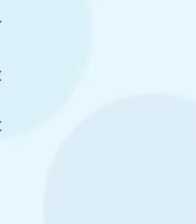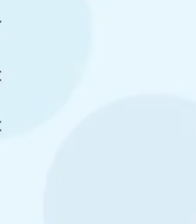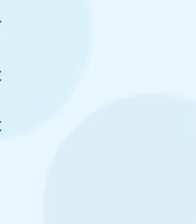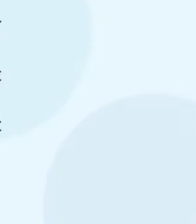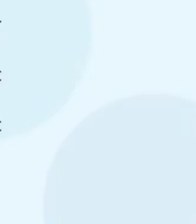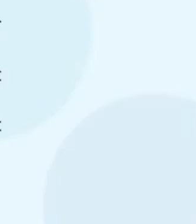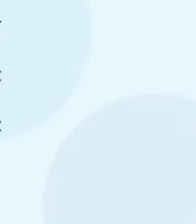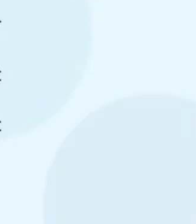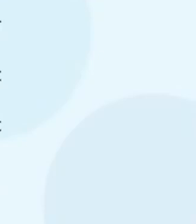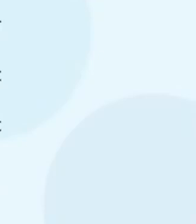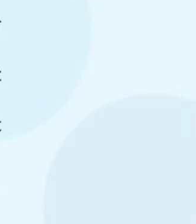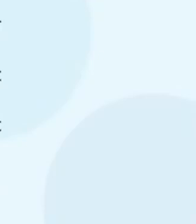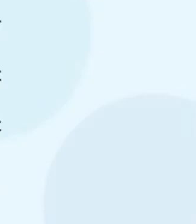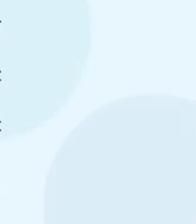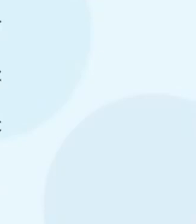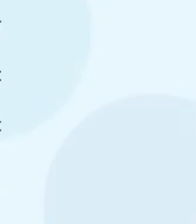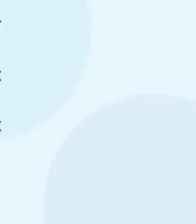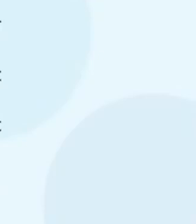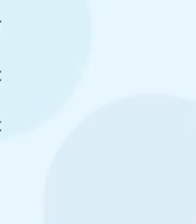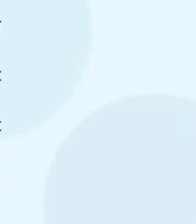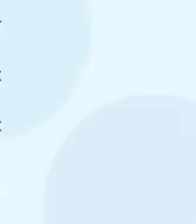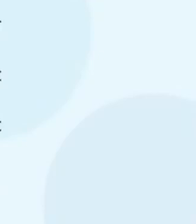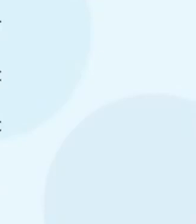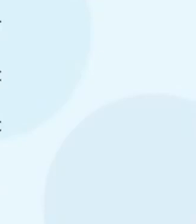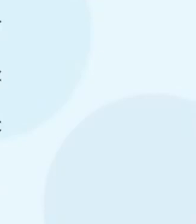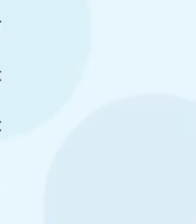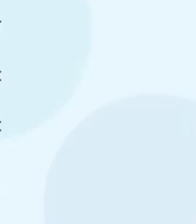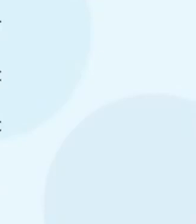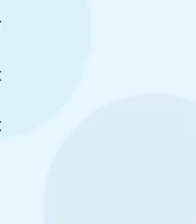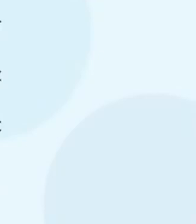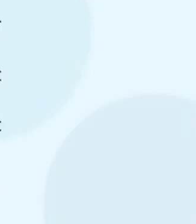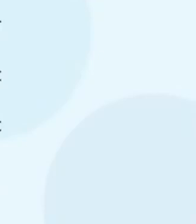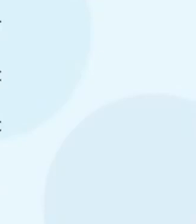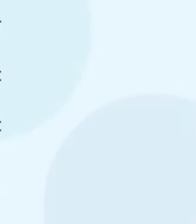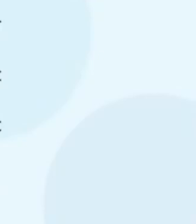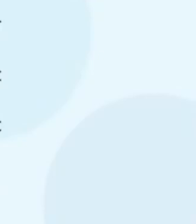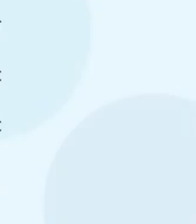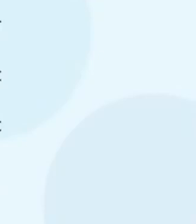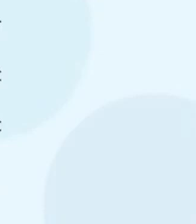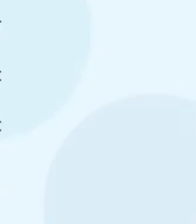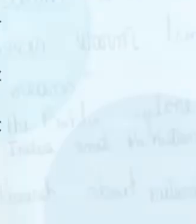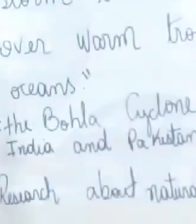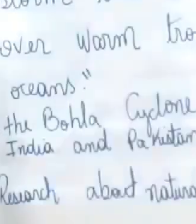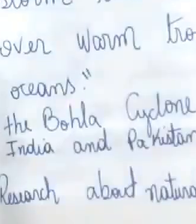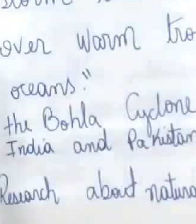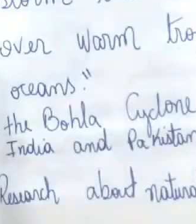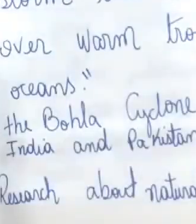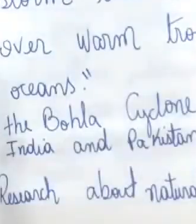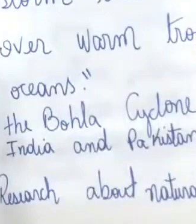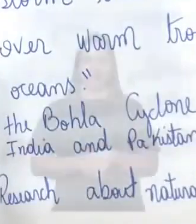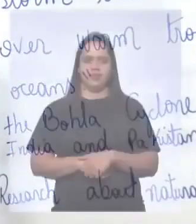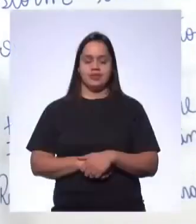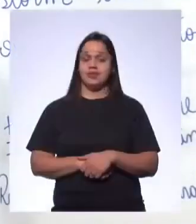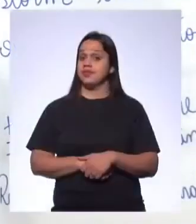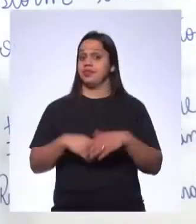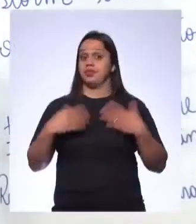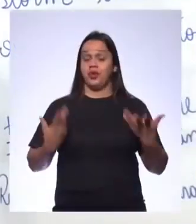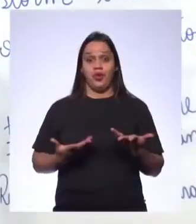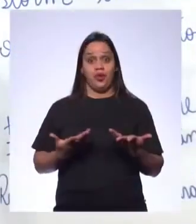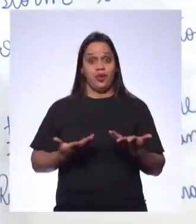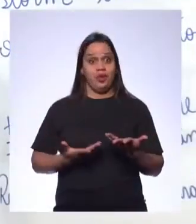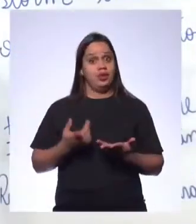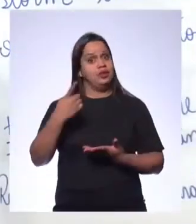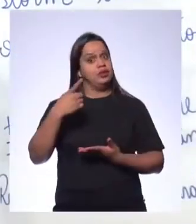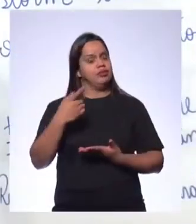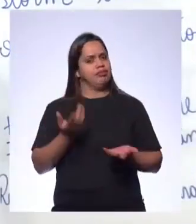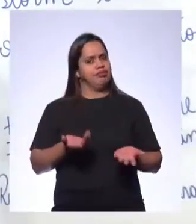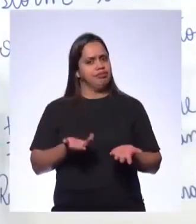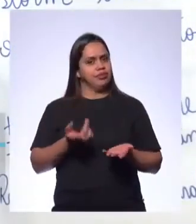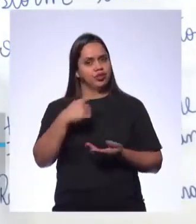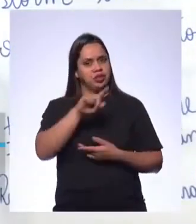ficou